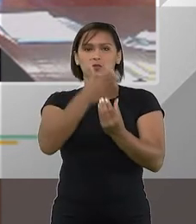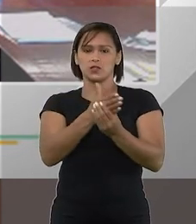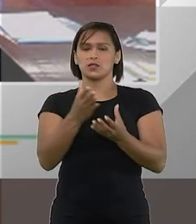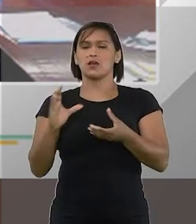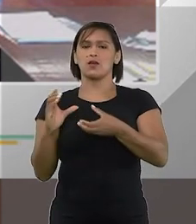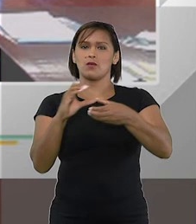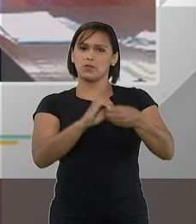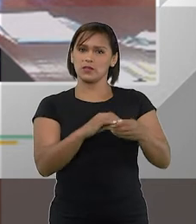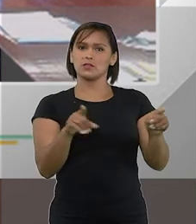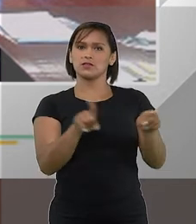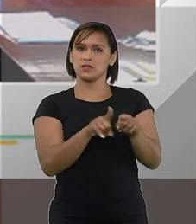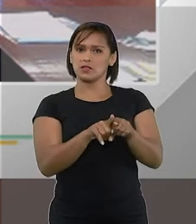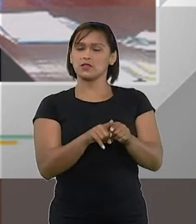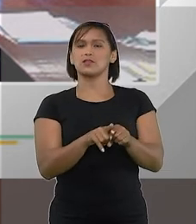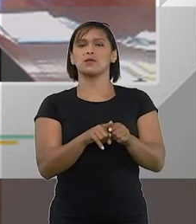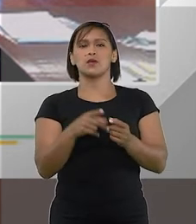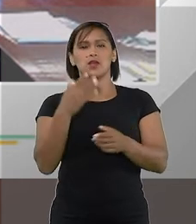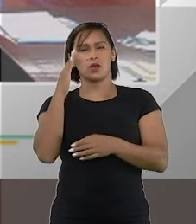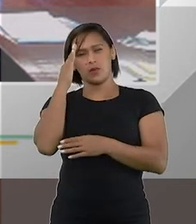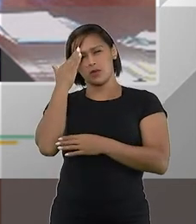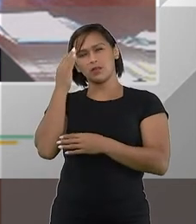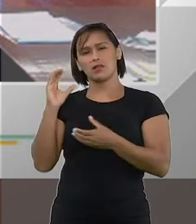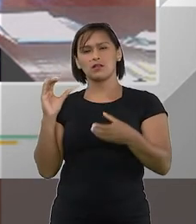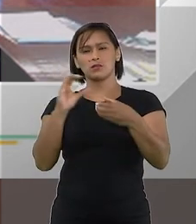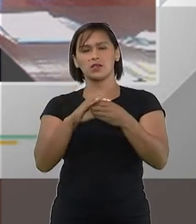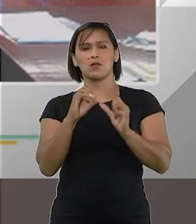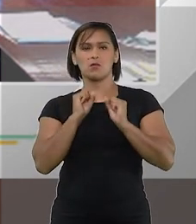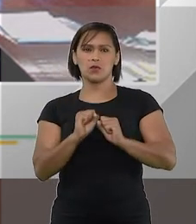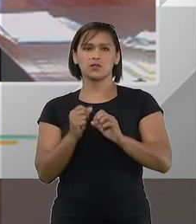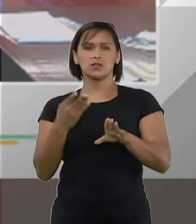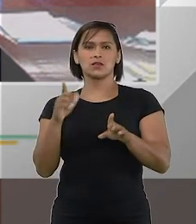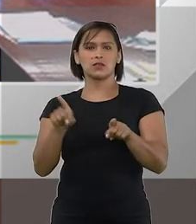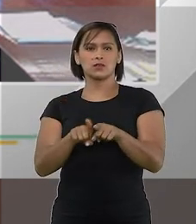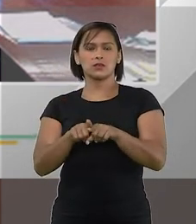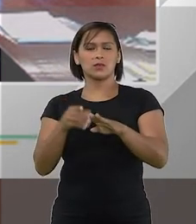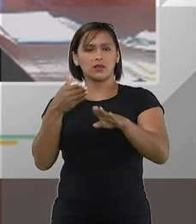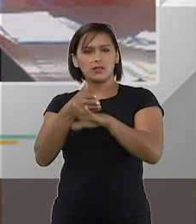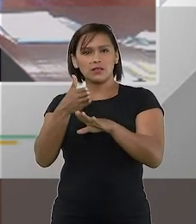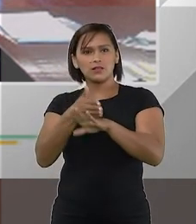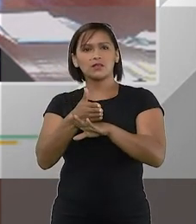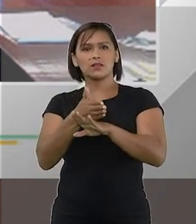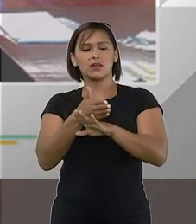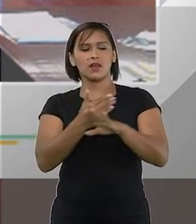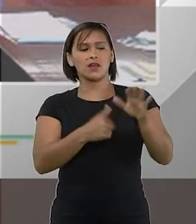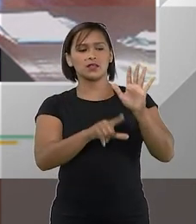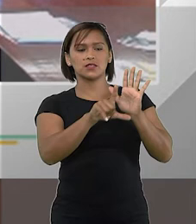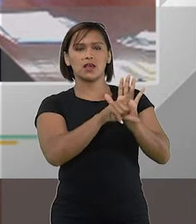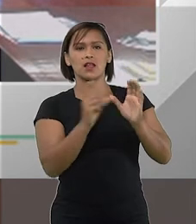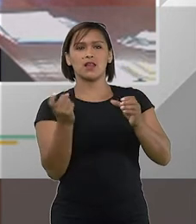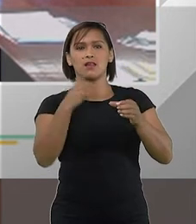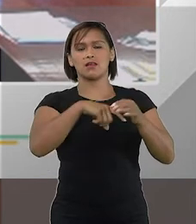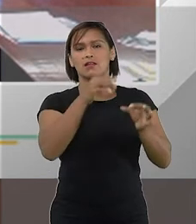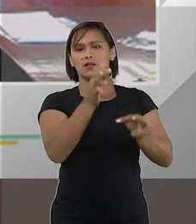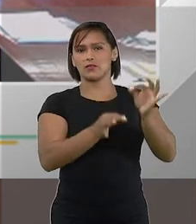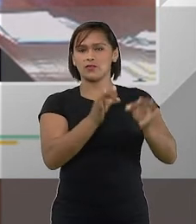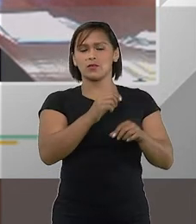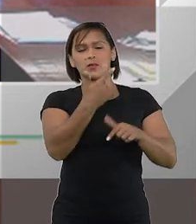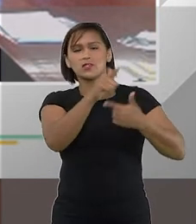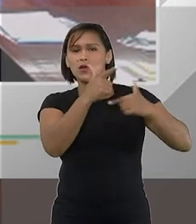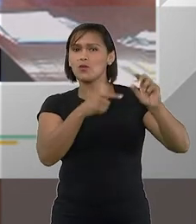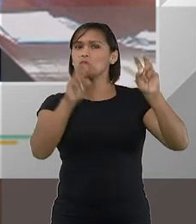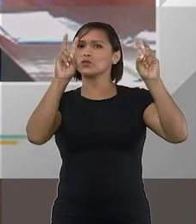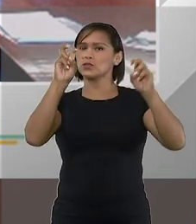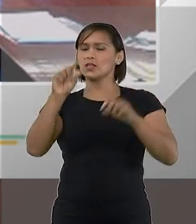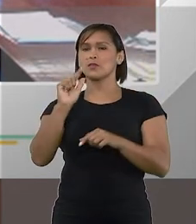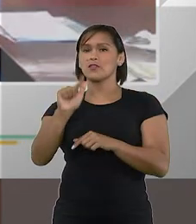um caso de cooperativa que também ao meu sentir as cooperativas também poderiam entrar nessa nessa questão da recuperação judicial mas isso é um